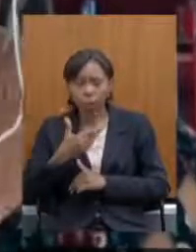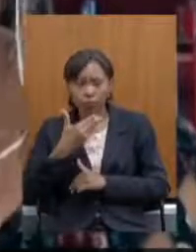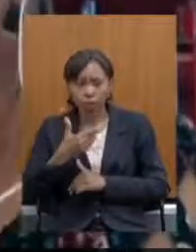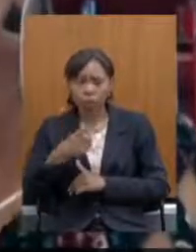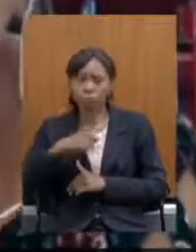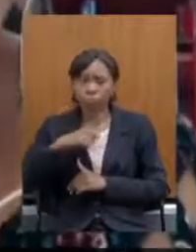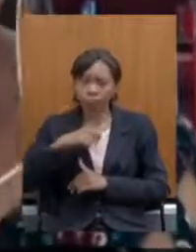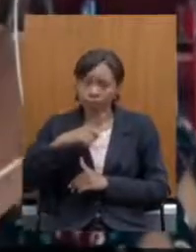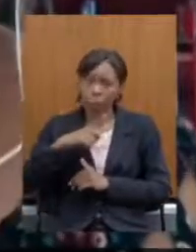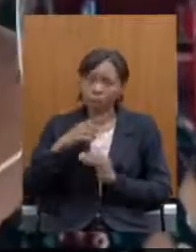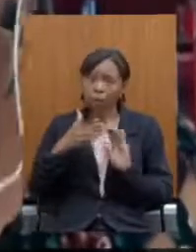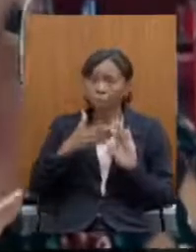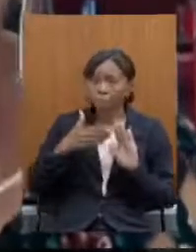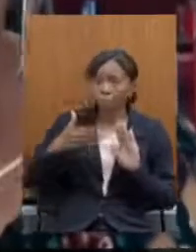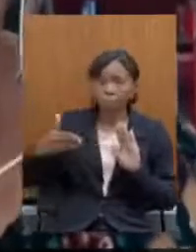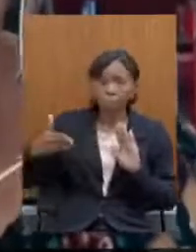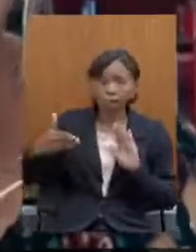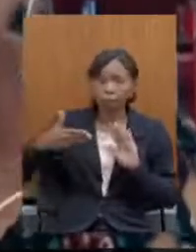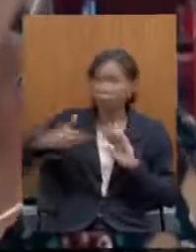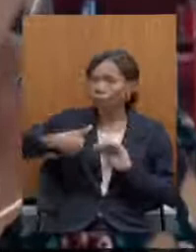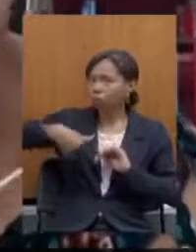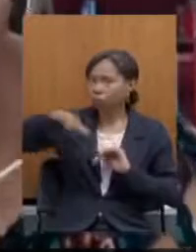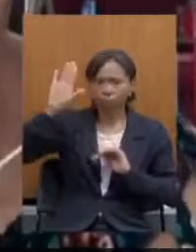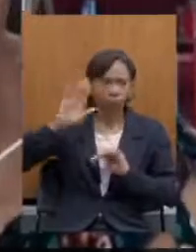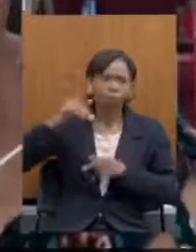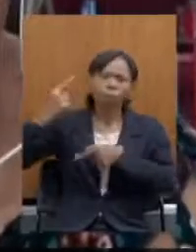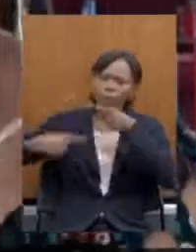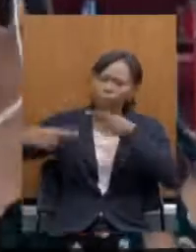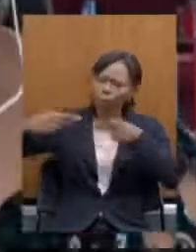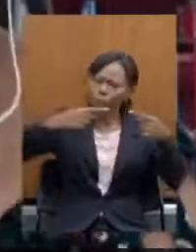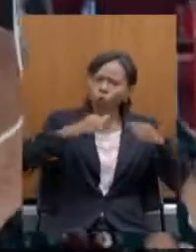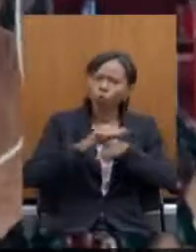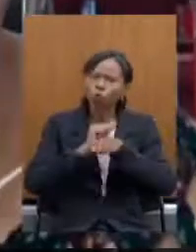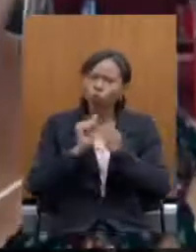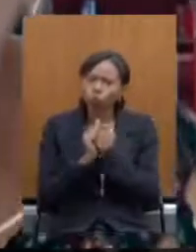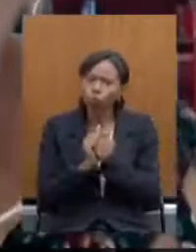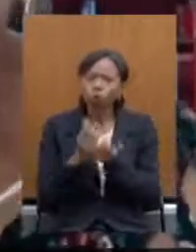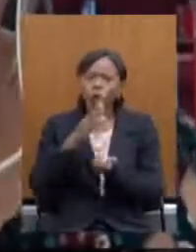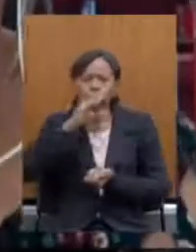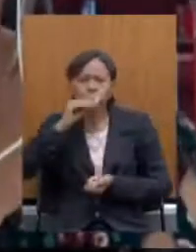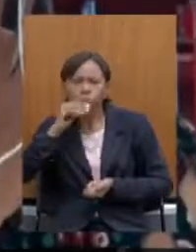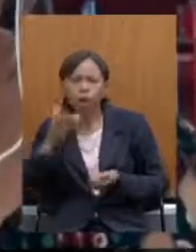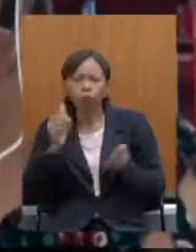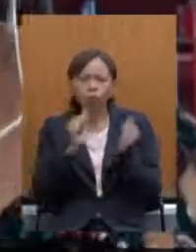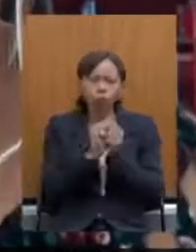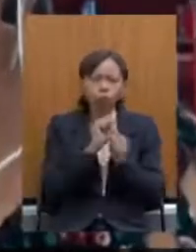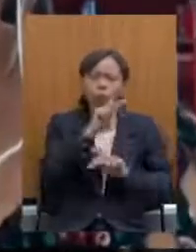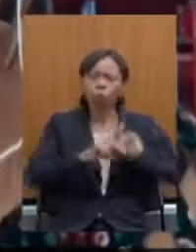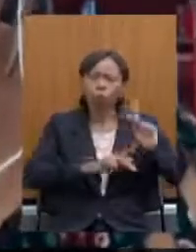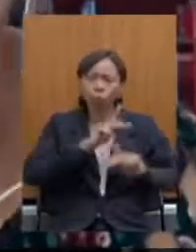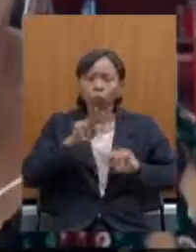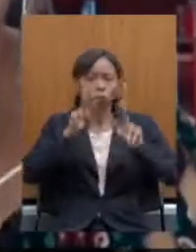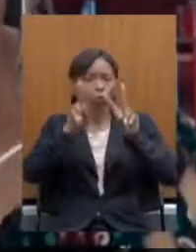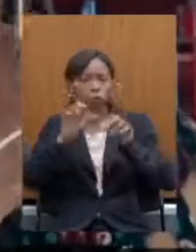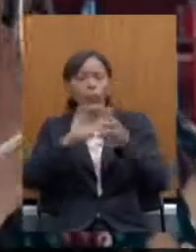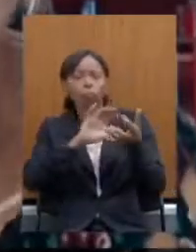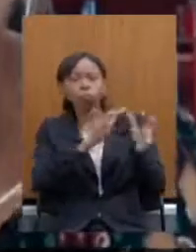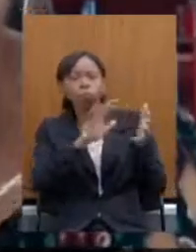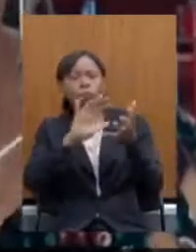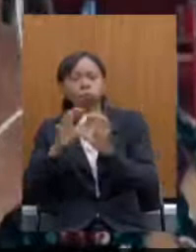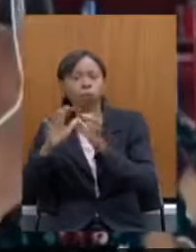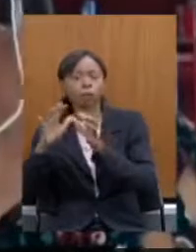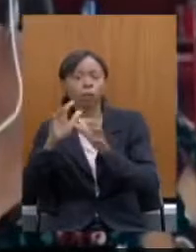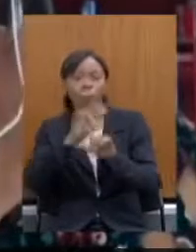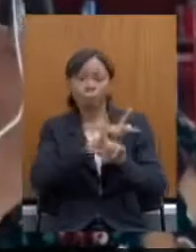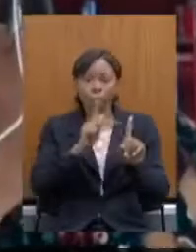um prazo maior para debater com os servidores para debater com a população sobre as reformas da